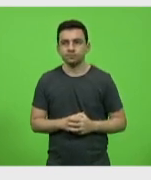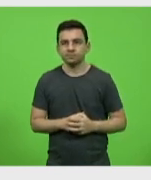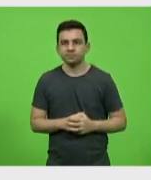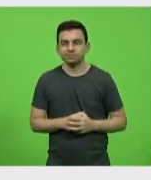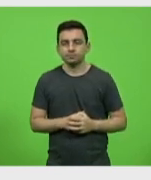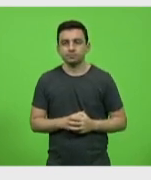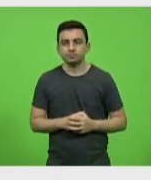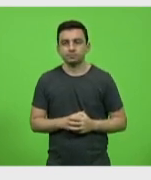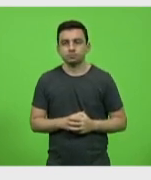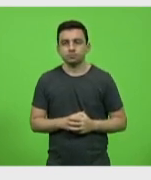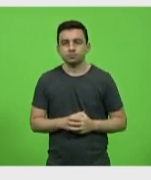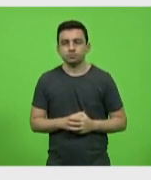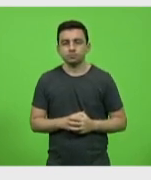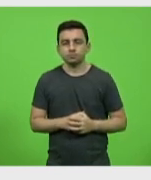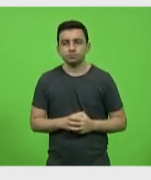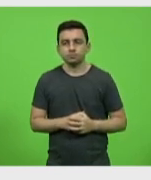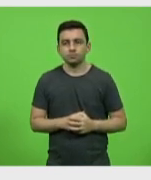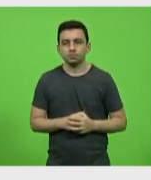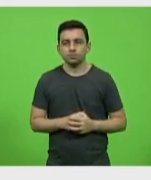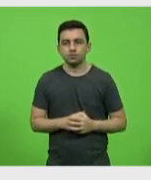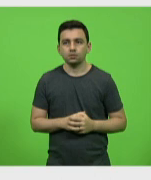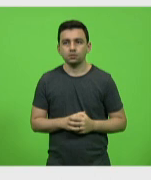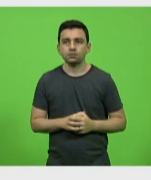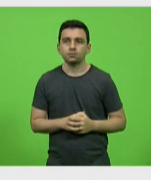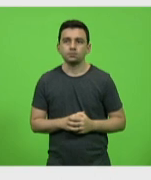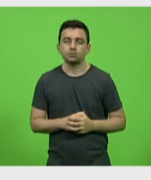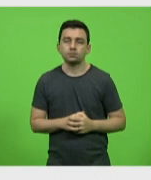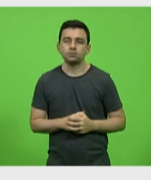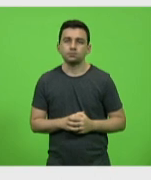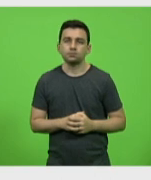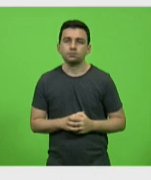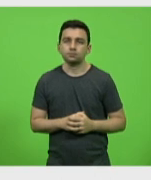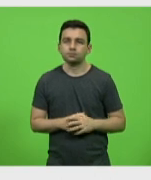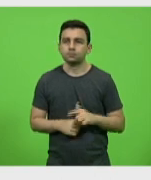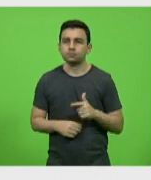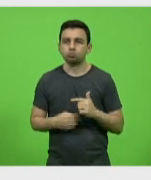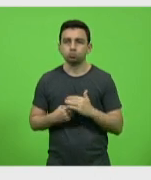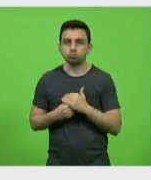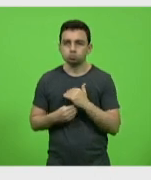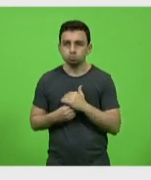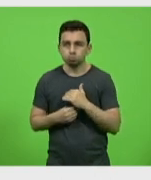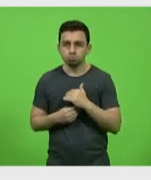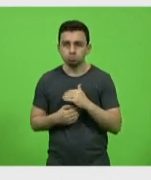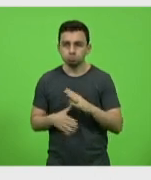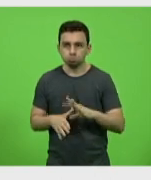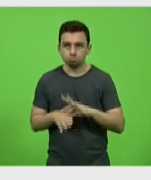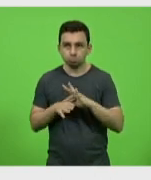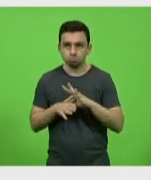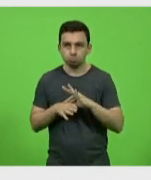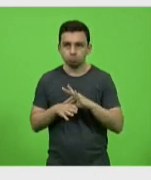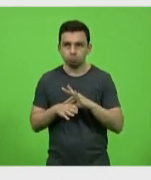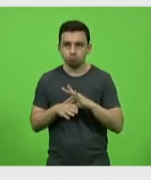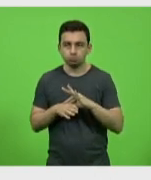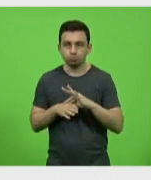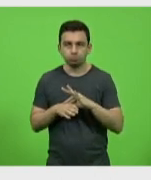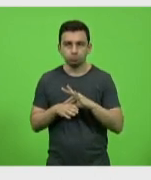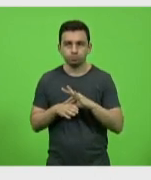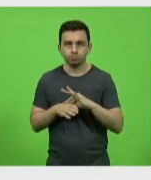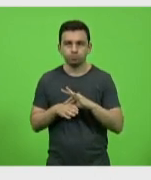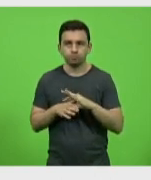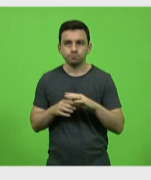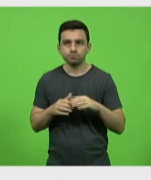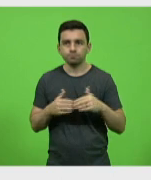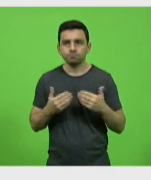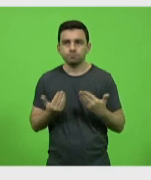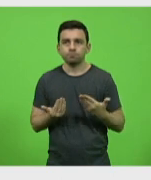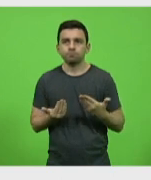Senhor presidente, eu não tenho orientação do meu líder e com respeito à posição da